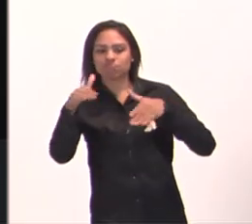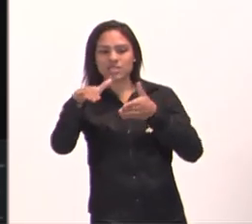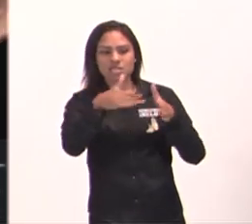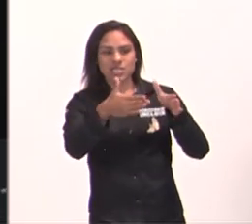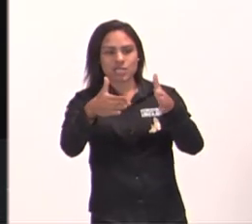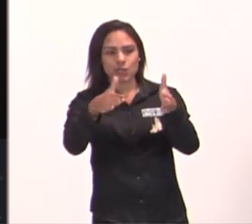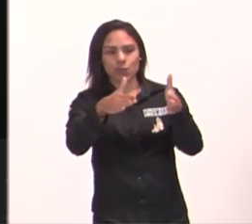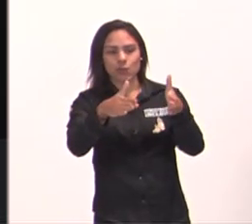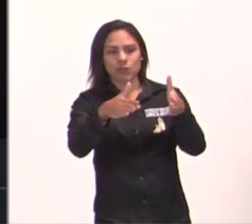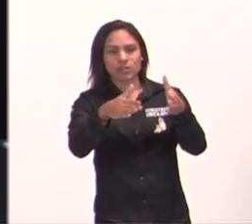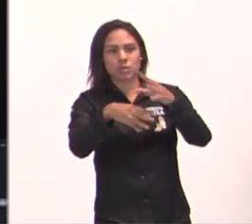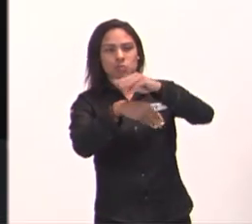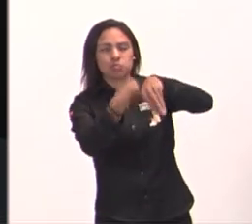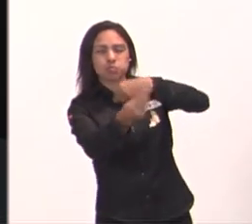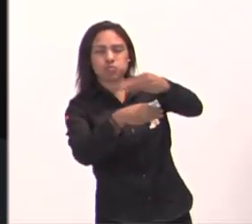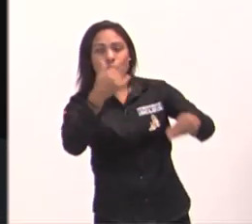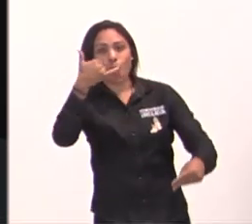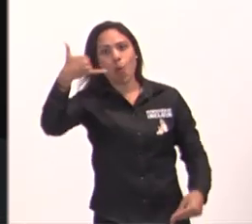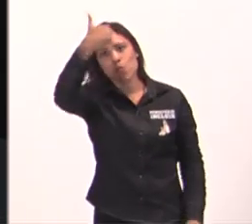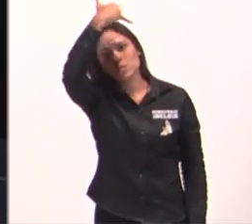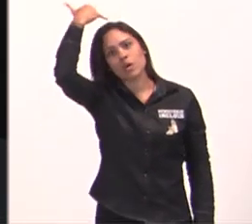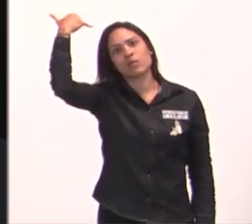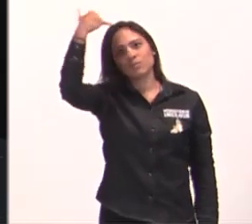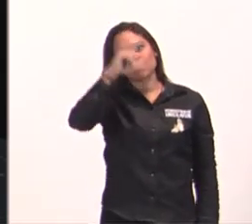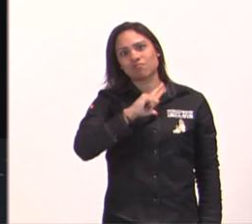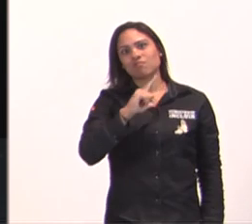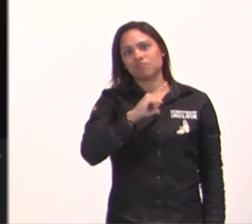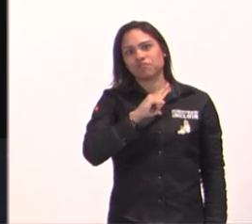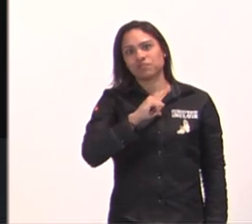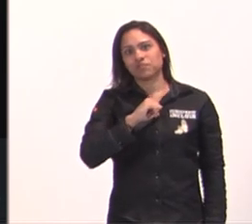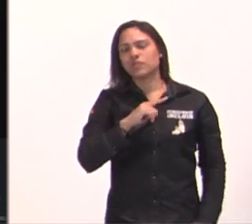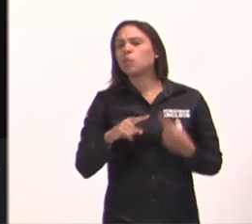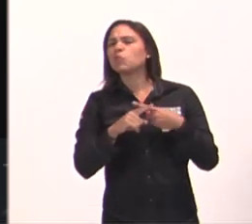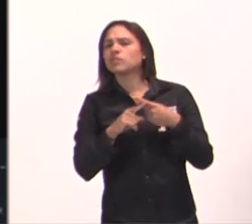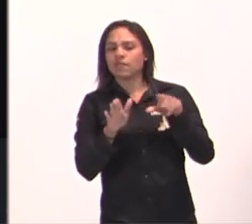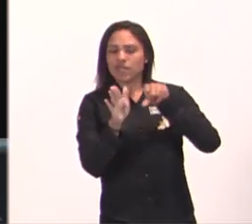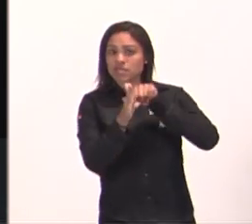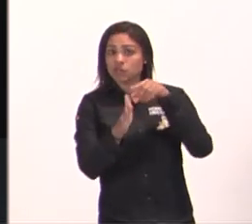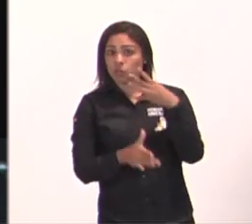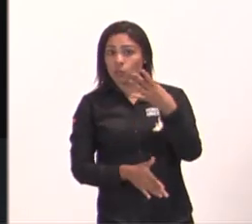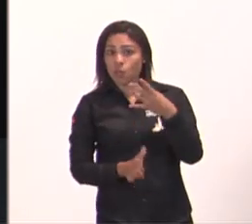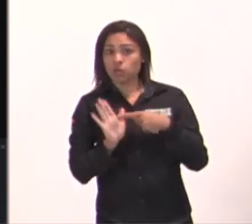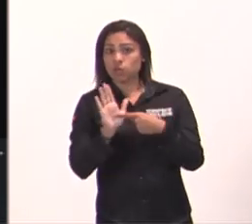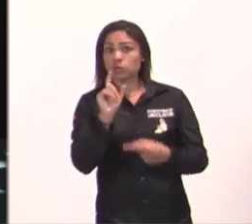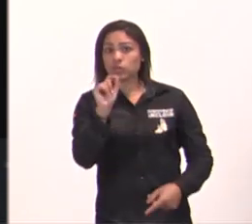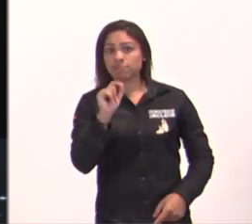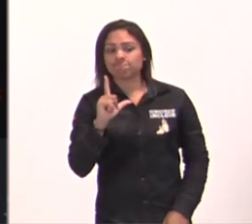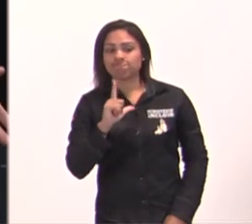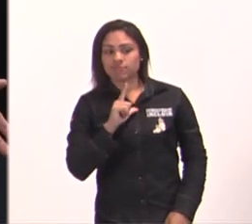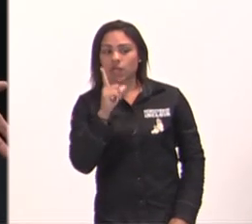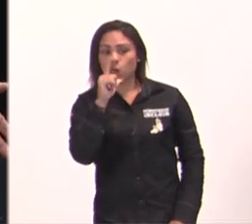porque diz assim, o versículo, o versículo 4, diz assim, há um rio